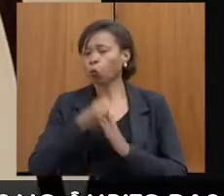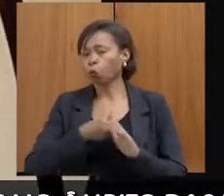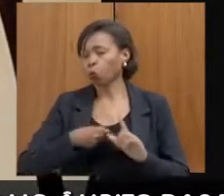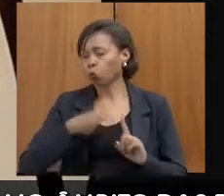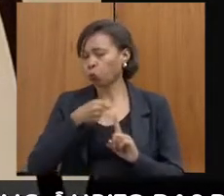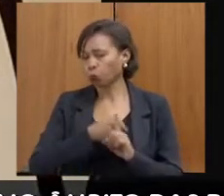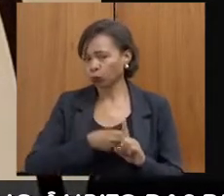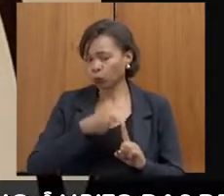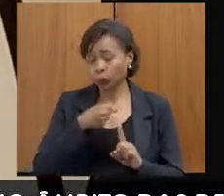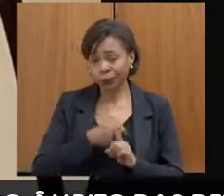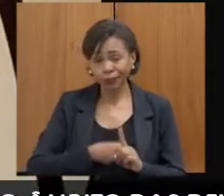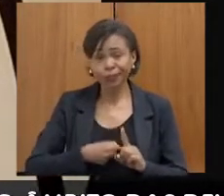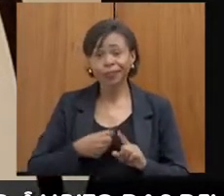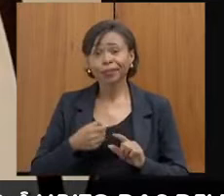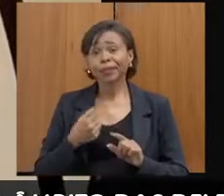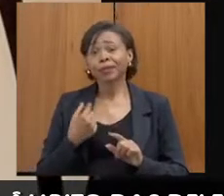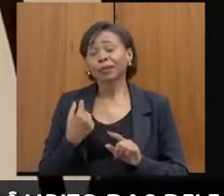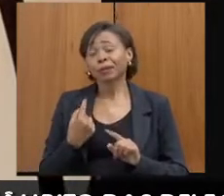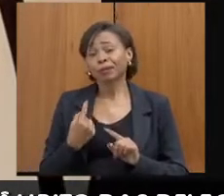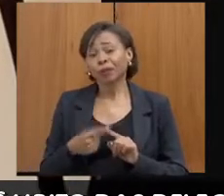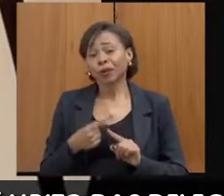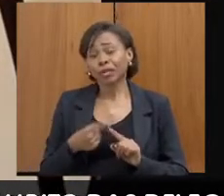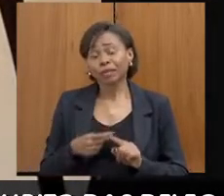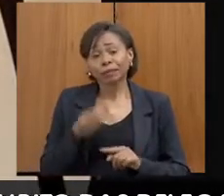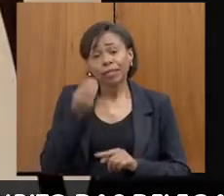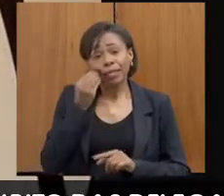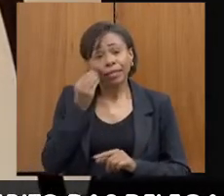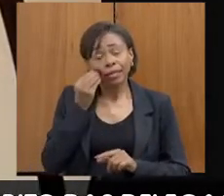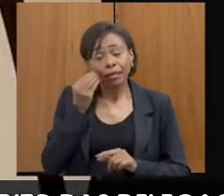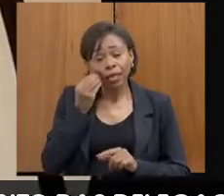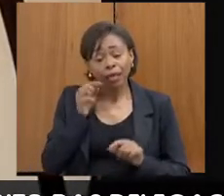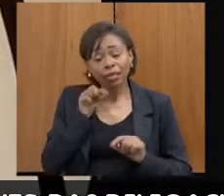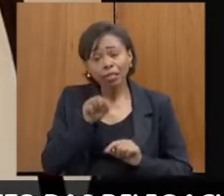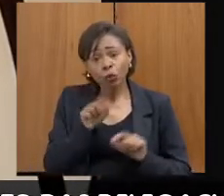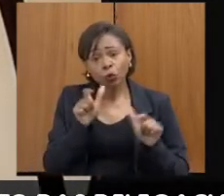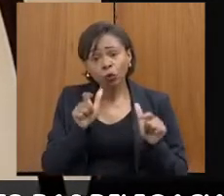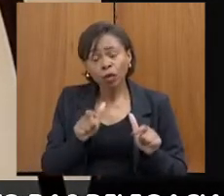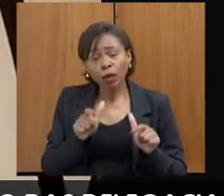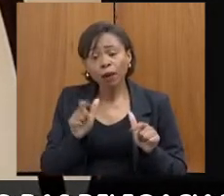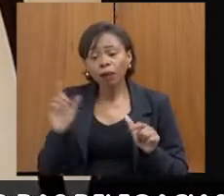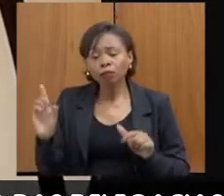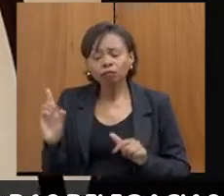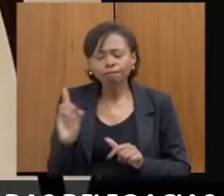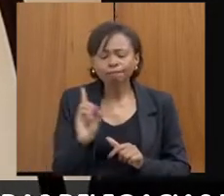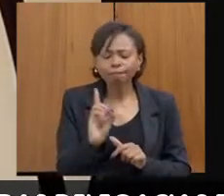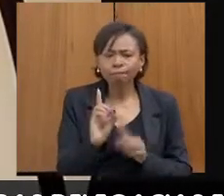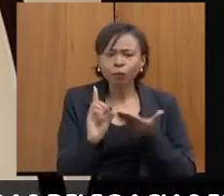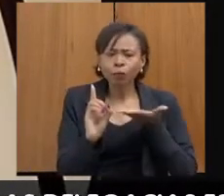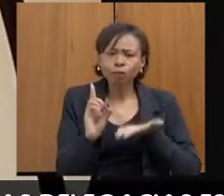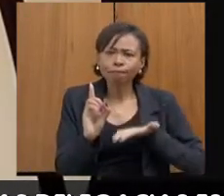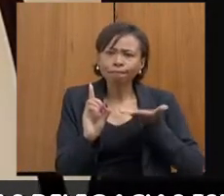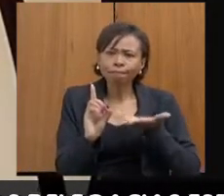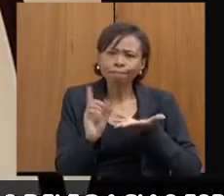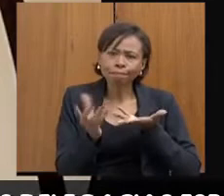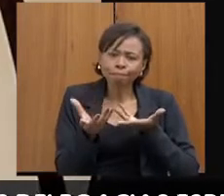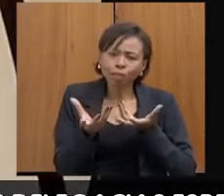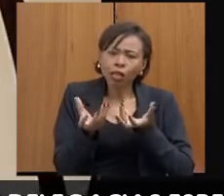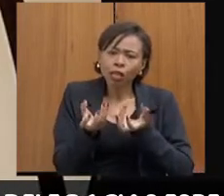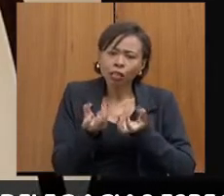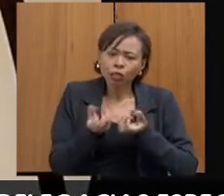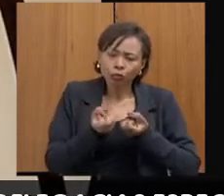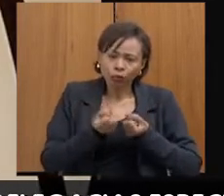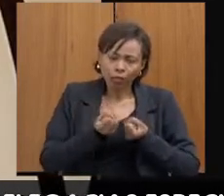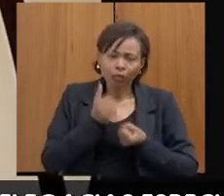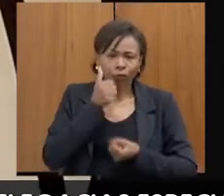exatamente esse espaço assim mais acolhedor na hora que a mulher chega para o atendimento e elas costumam